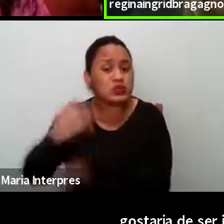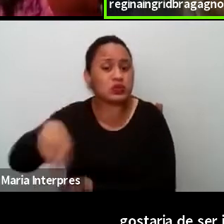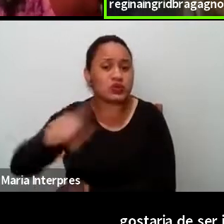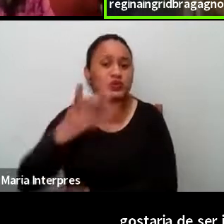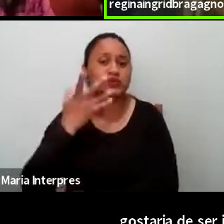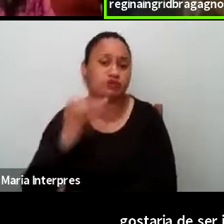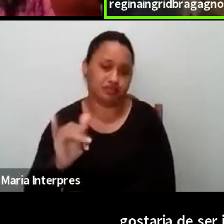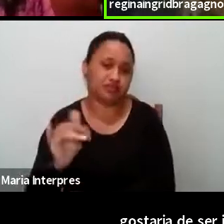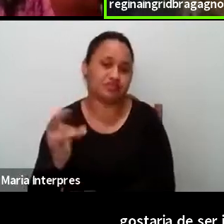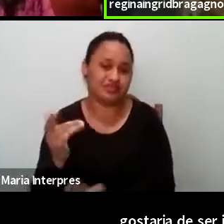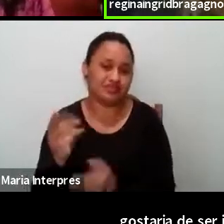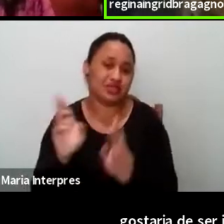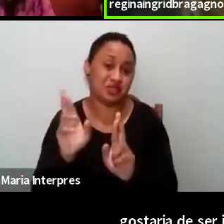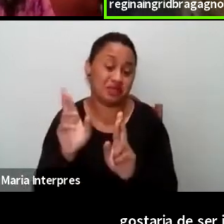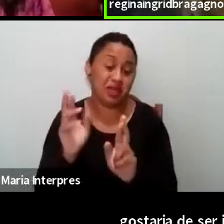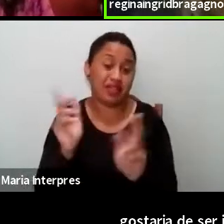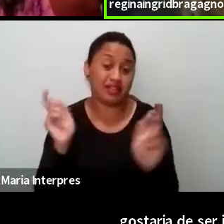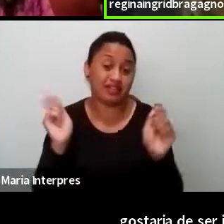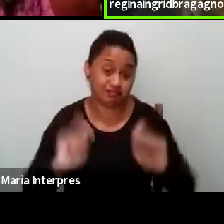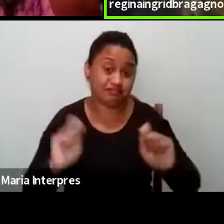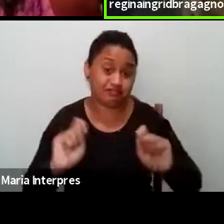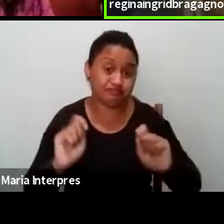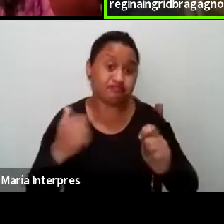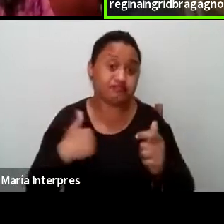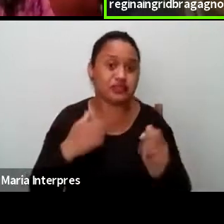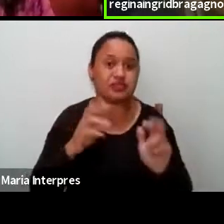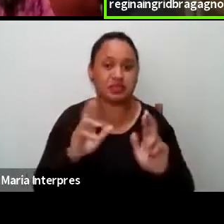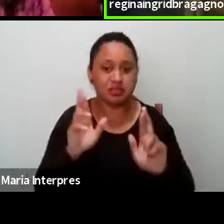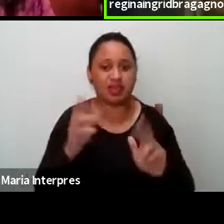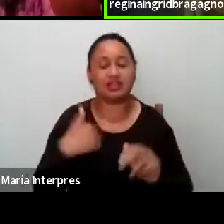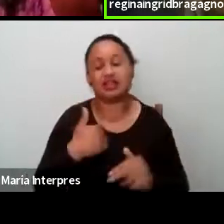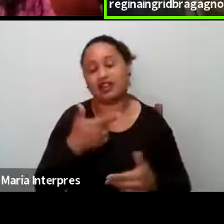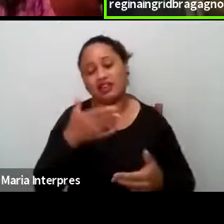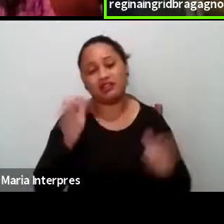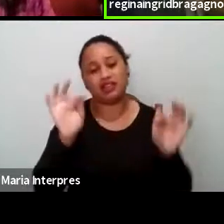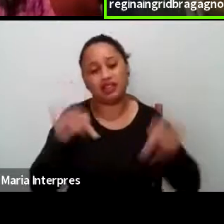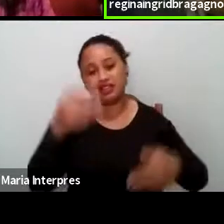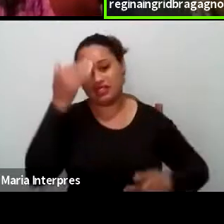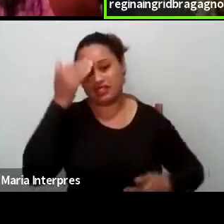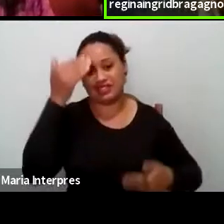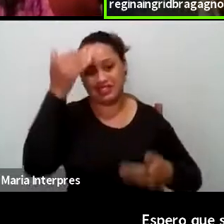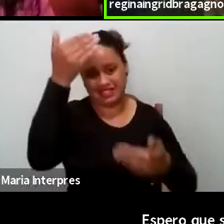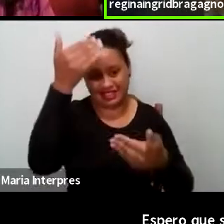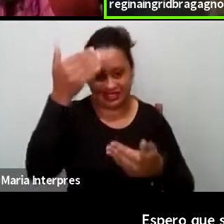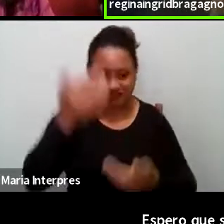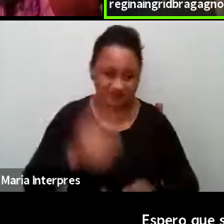espero que seja possível, né, queria terminar aqui agradecendo e dizendo isso, enfim.